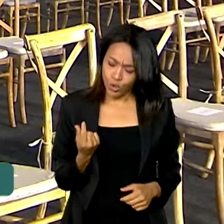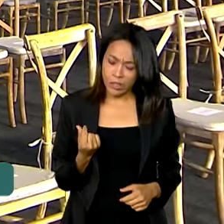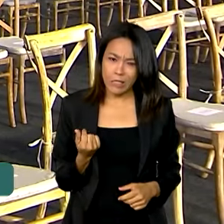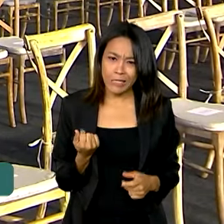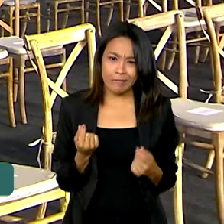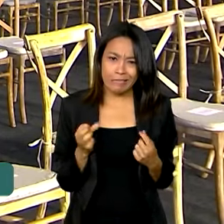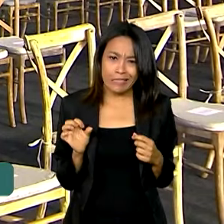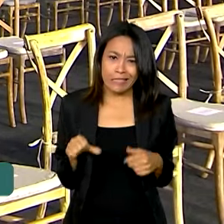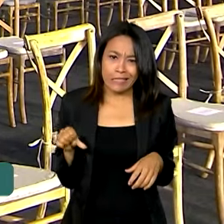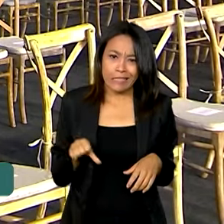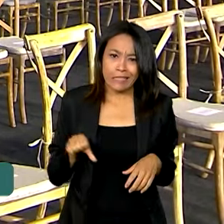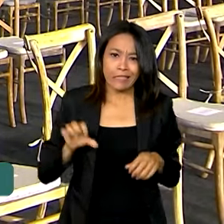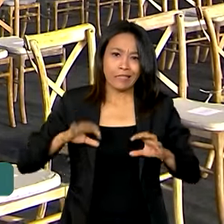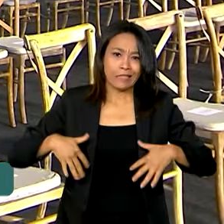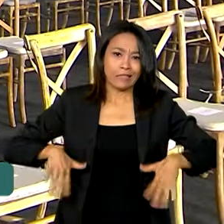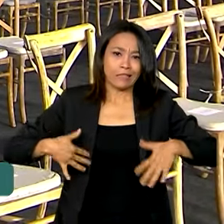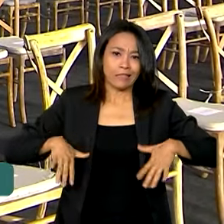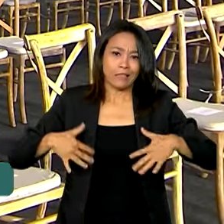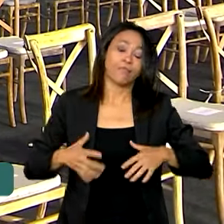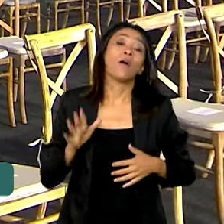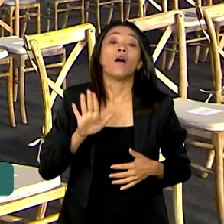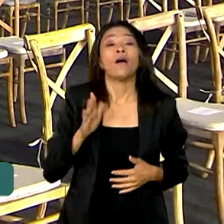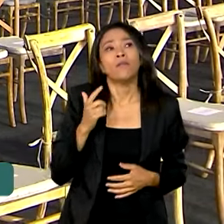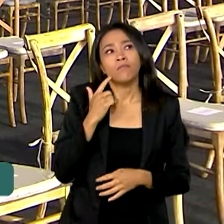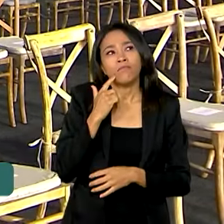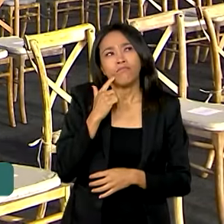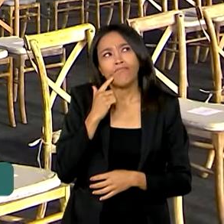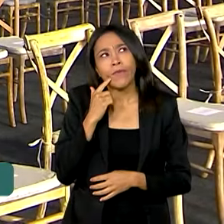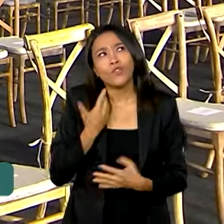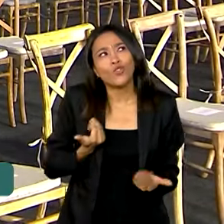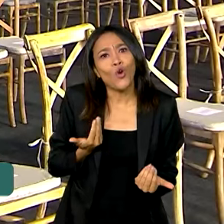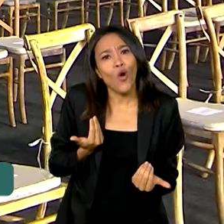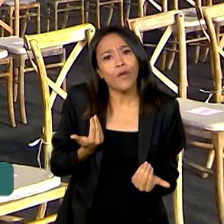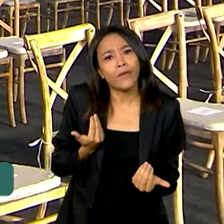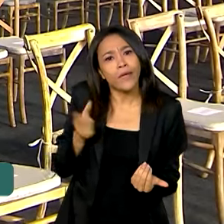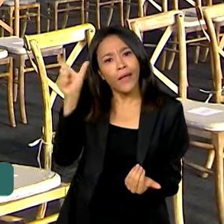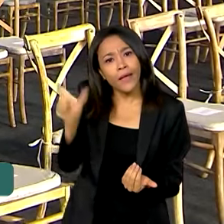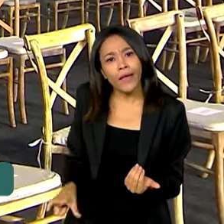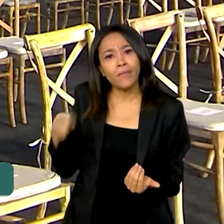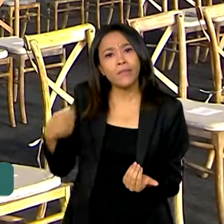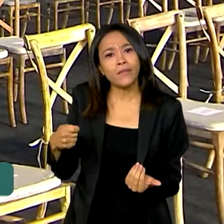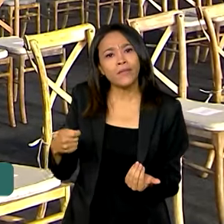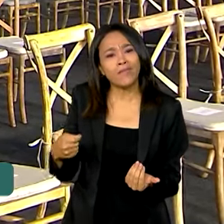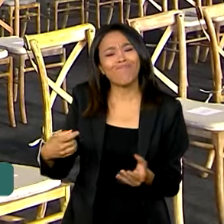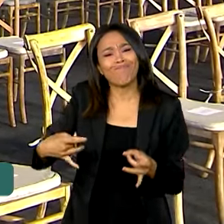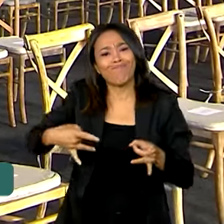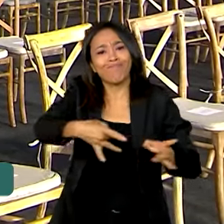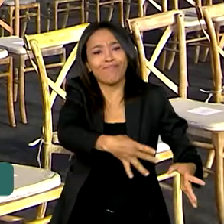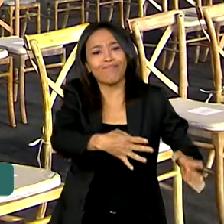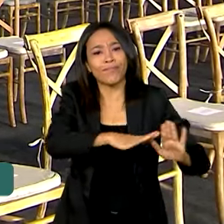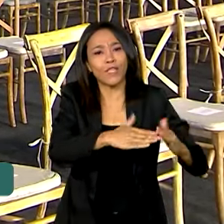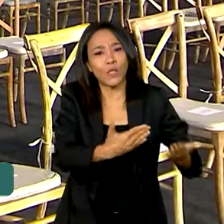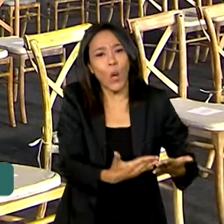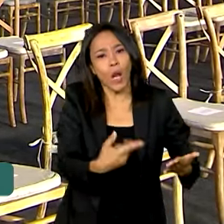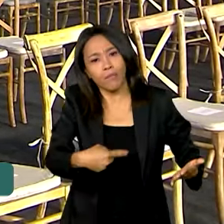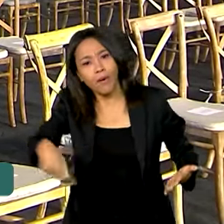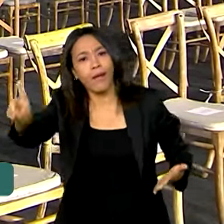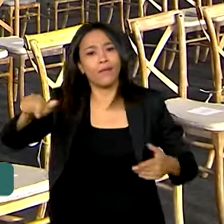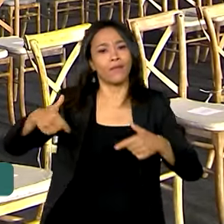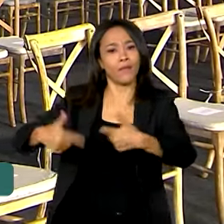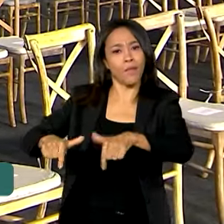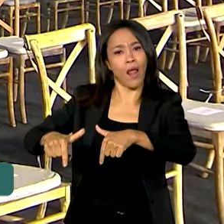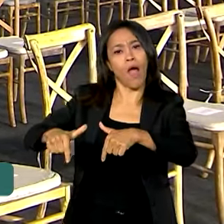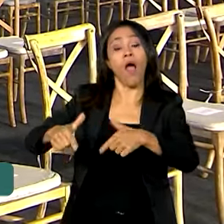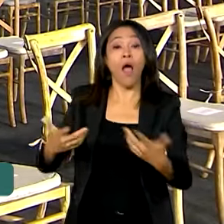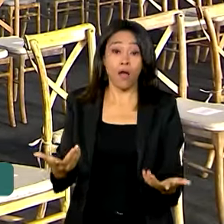meio complicada. Em algum momento, pode ser que esse jovem precise sair da escola para trabalhar para o próprio sustento